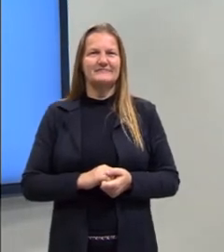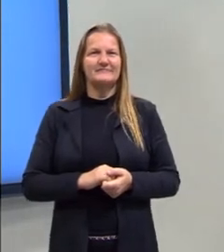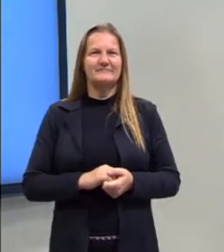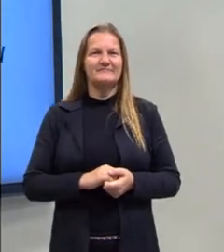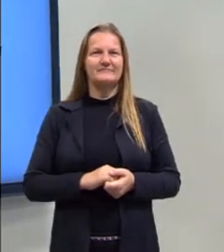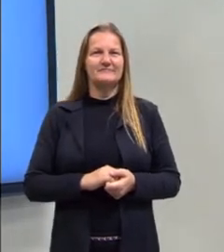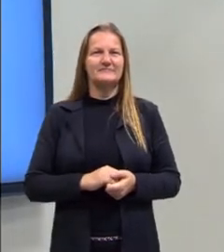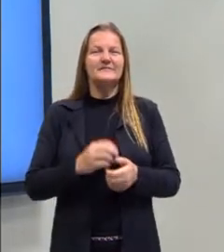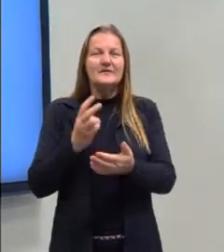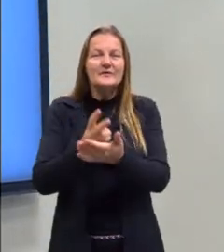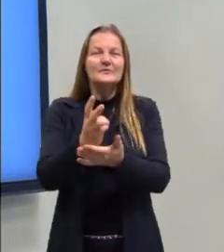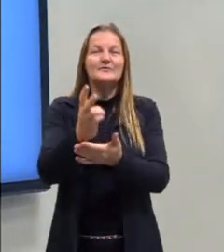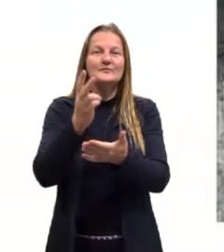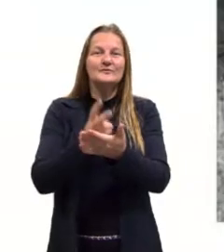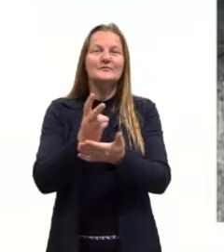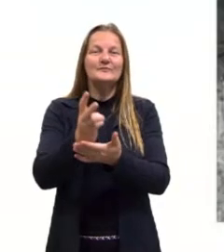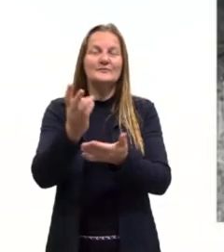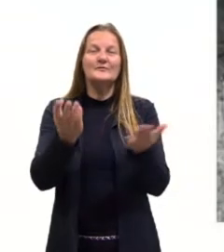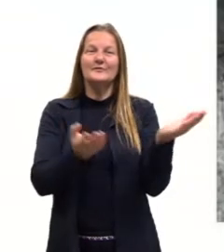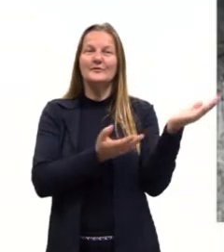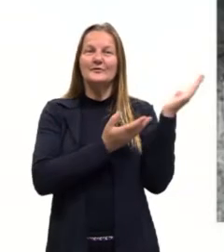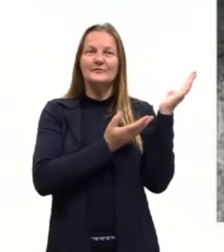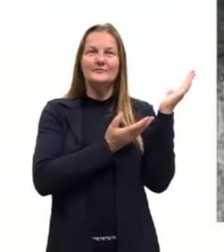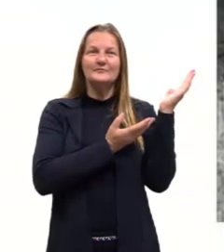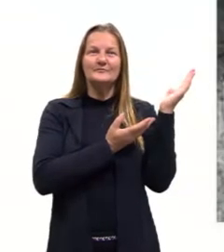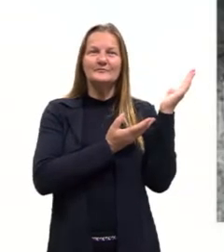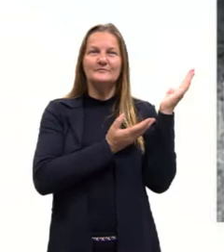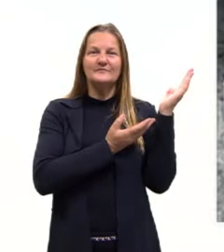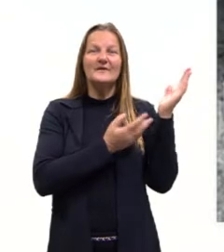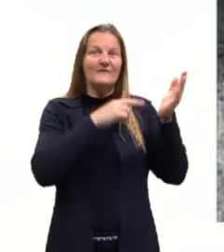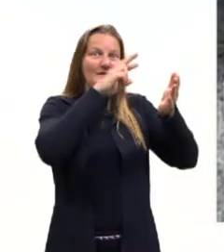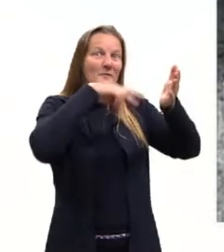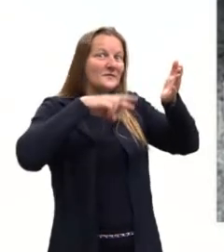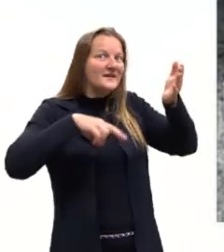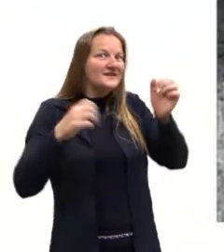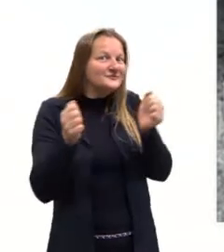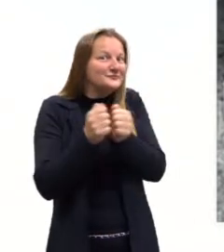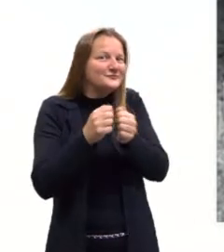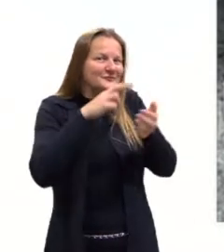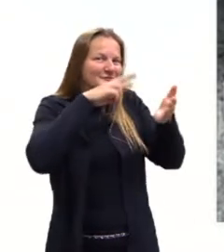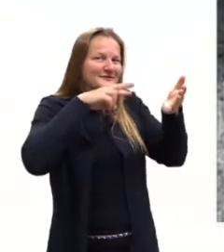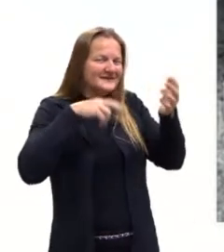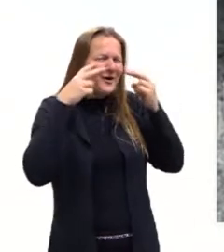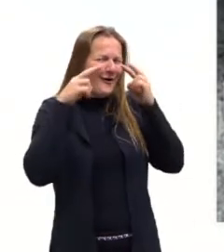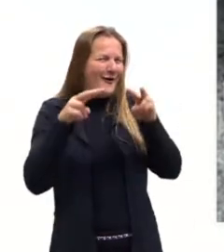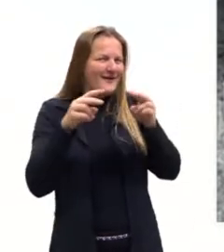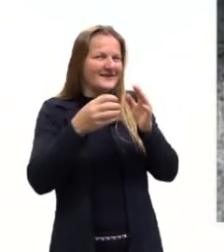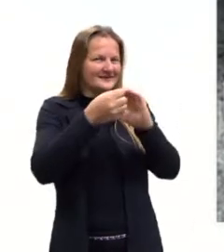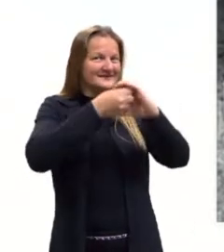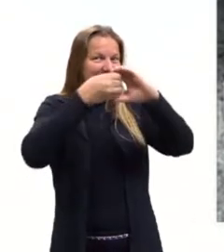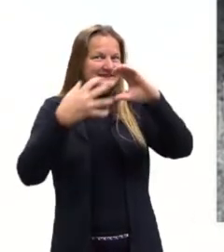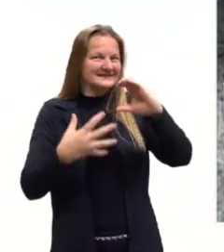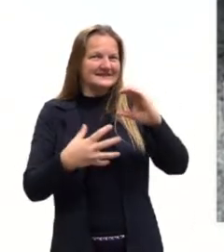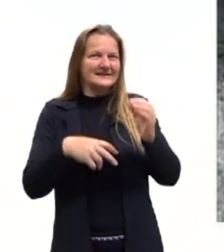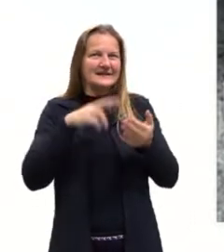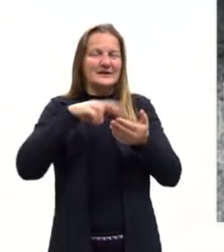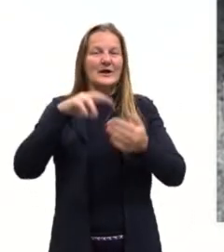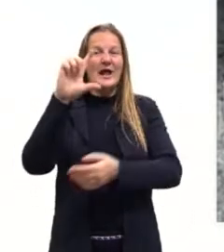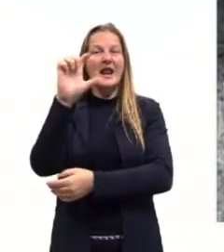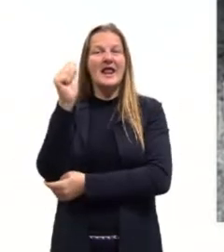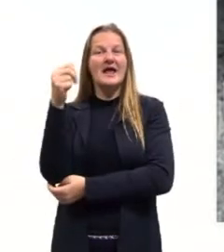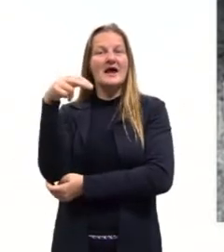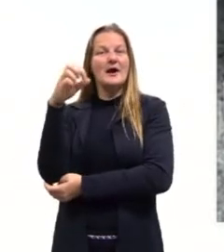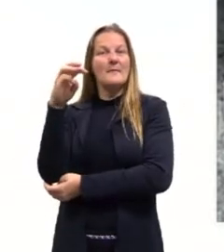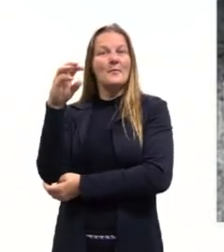Seguimos. Leamos. Veja que essa palavra, leamos,